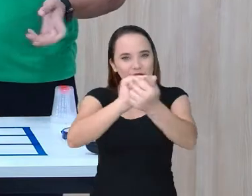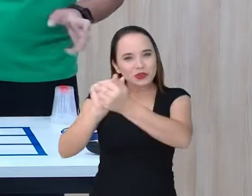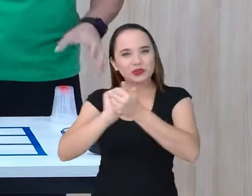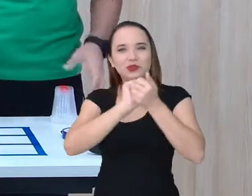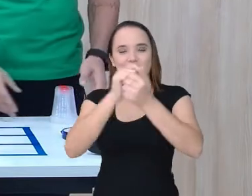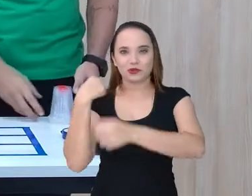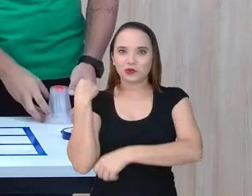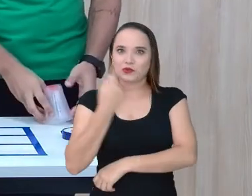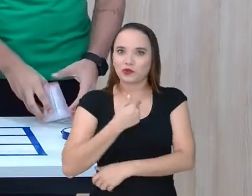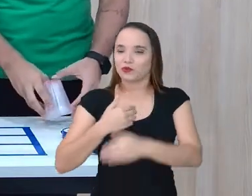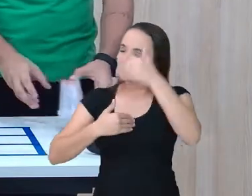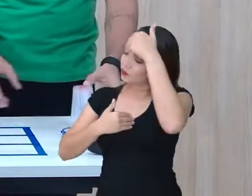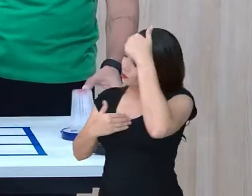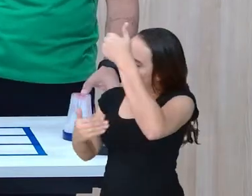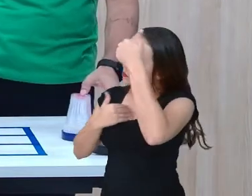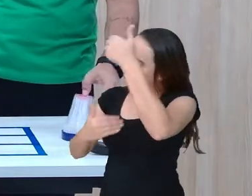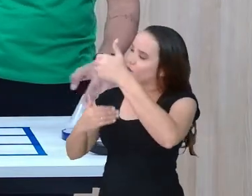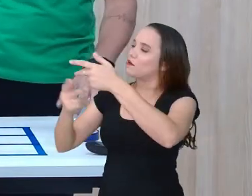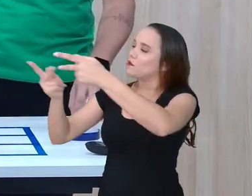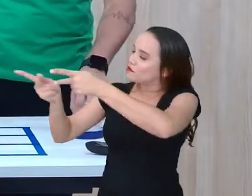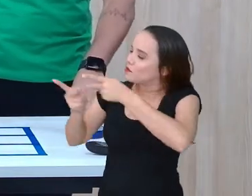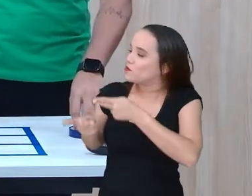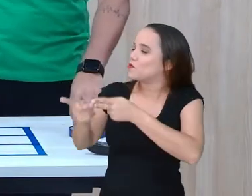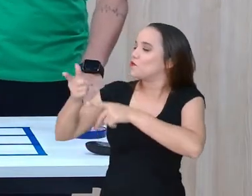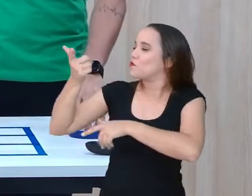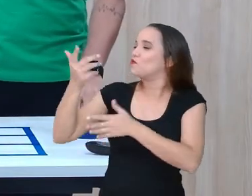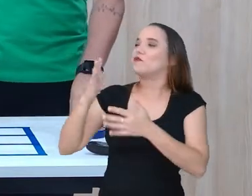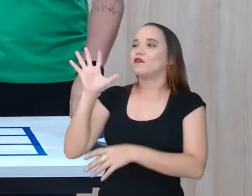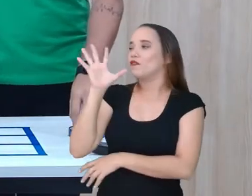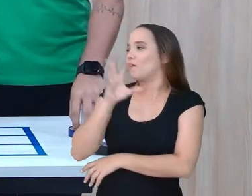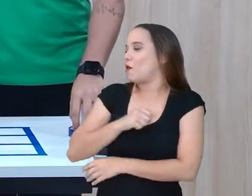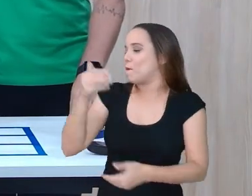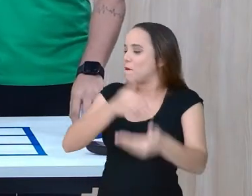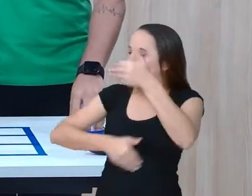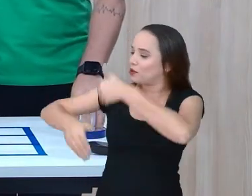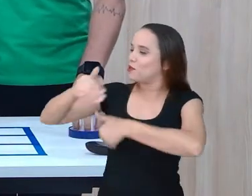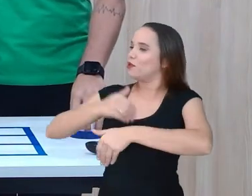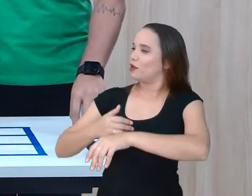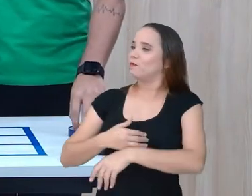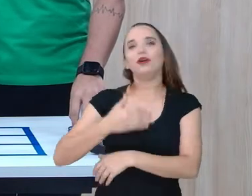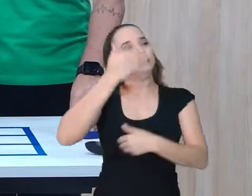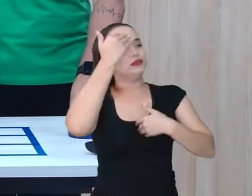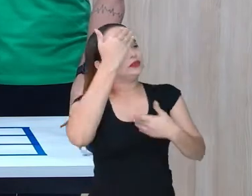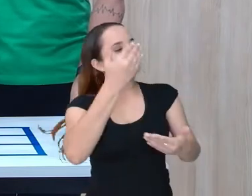né, professora? Muito obrigada, Helena, pelo convite mais uma vez. Adoro participar dessas aulas. Muito obrigado pela derrota.